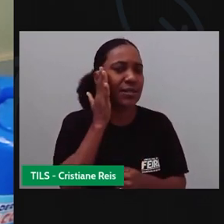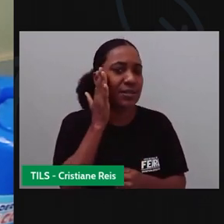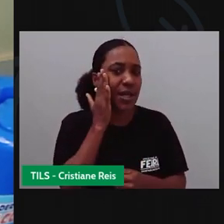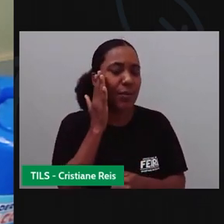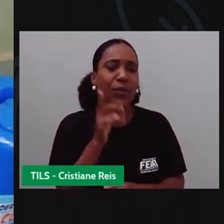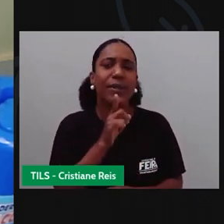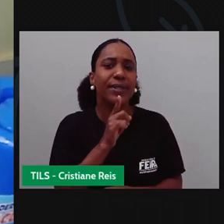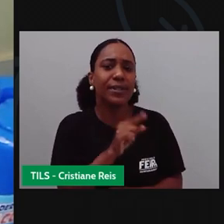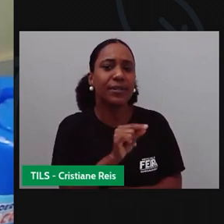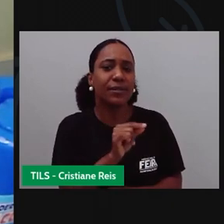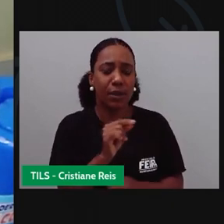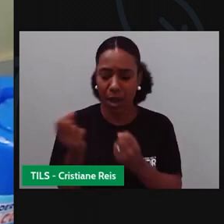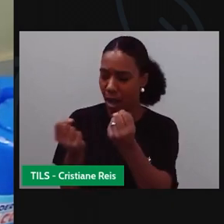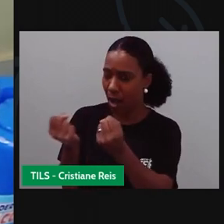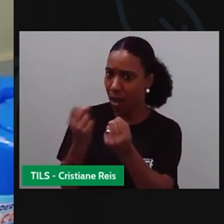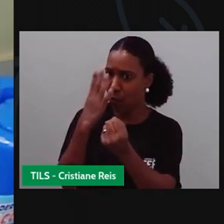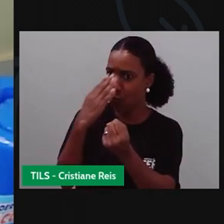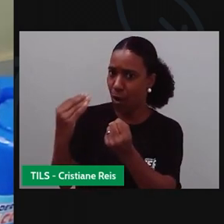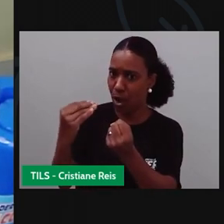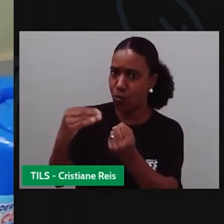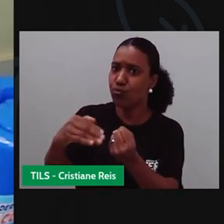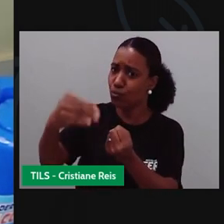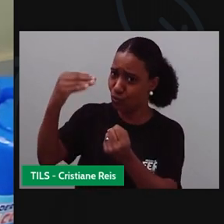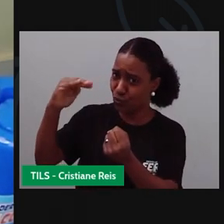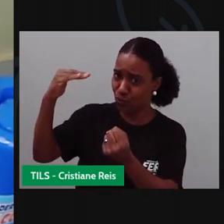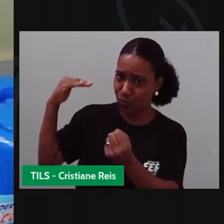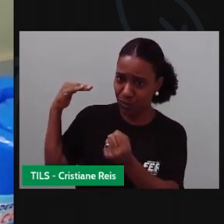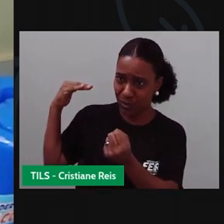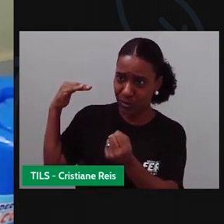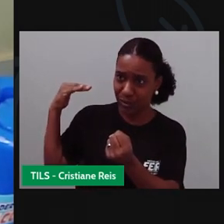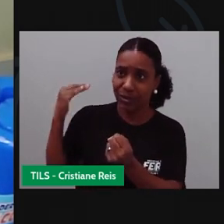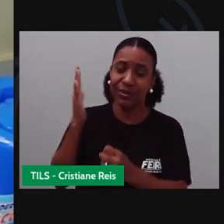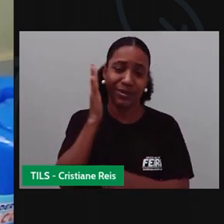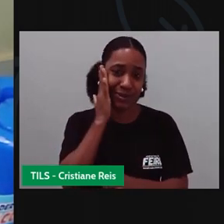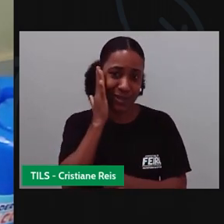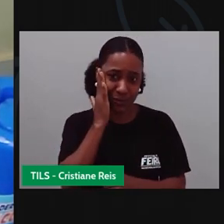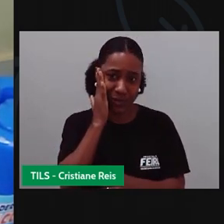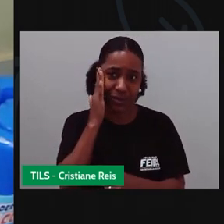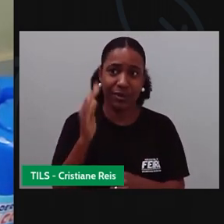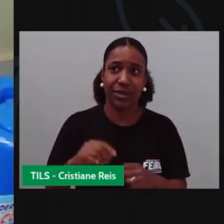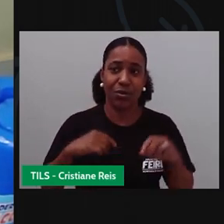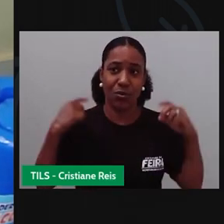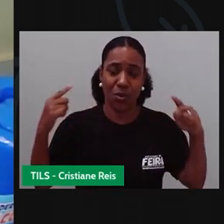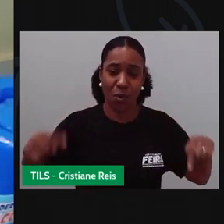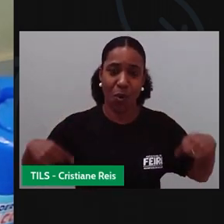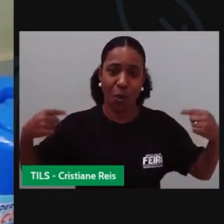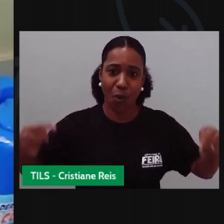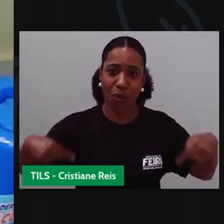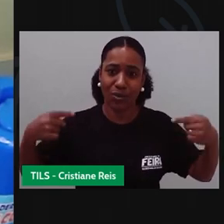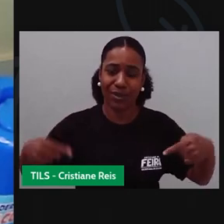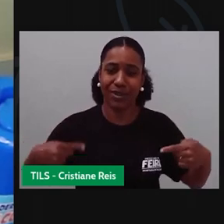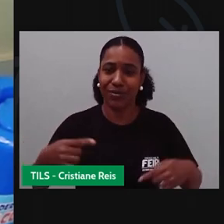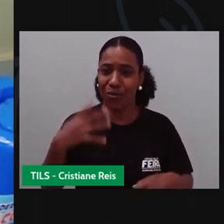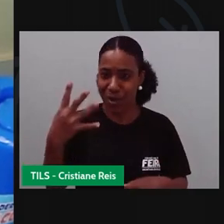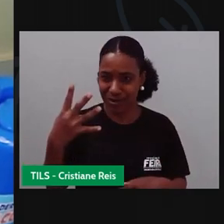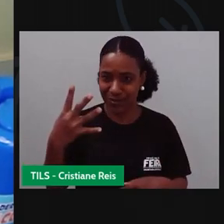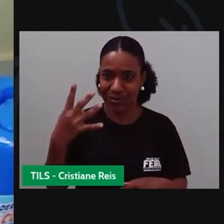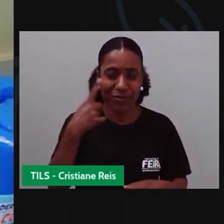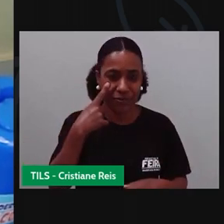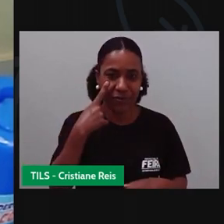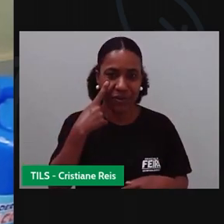o é o quê? Um carro alto. Se é carro, a gente tem que ter o quê? Pelo menos quatro rodas. Vamos desenhar aqui na lateral,